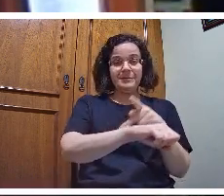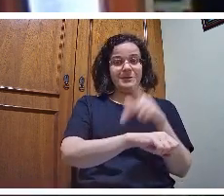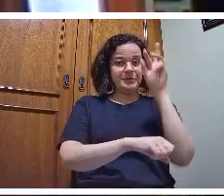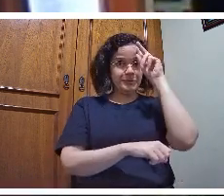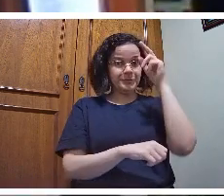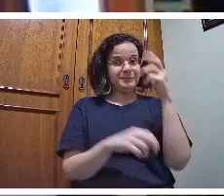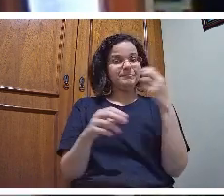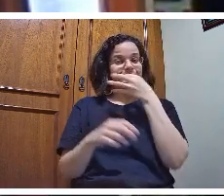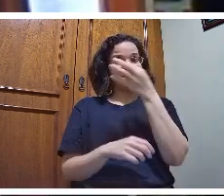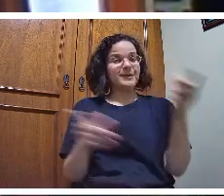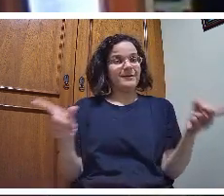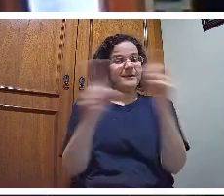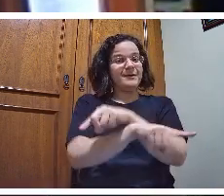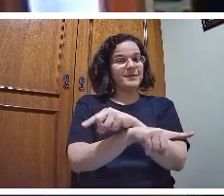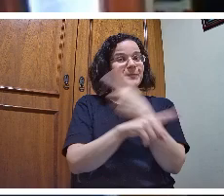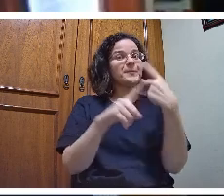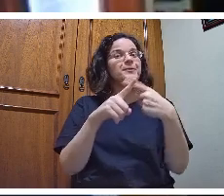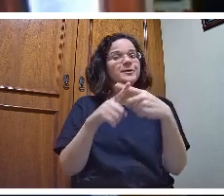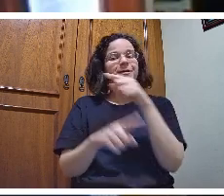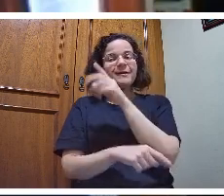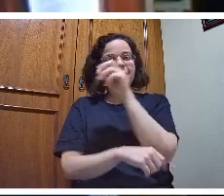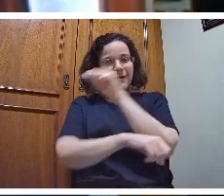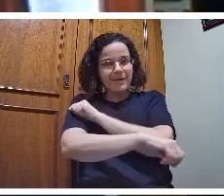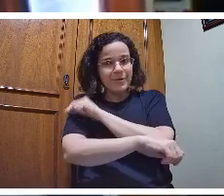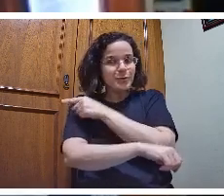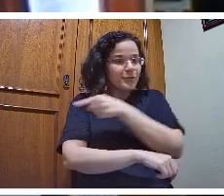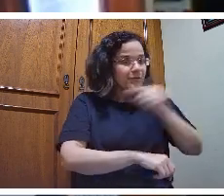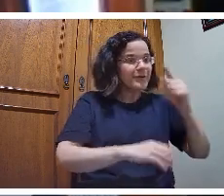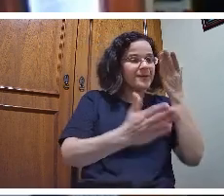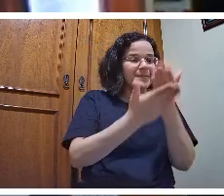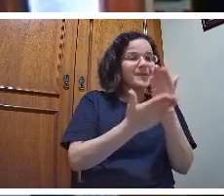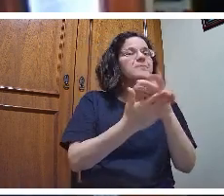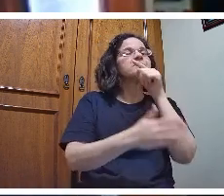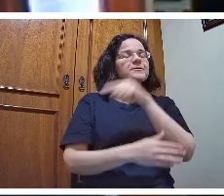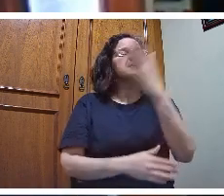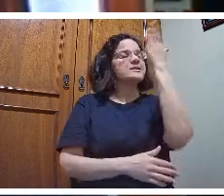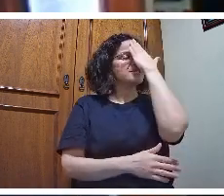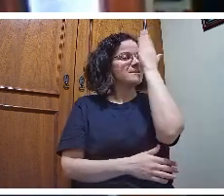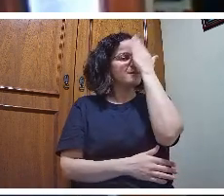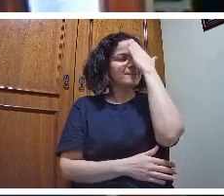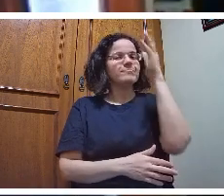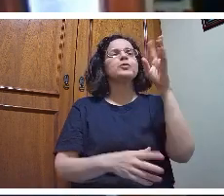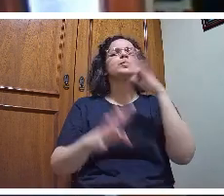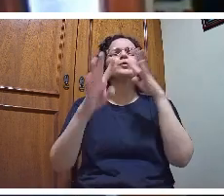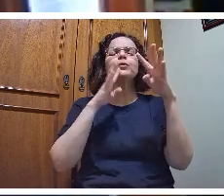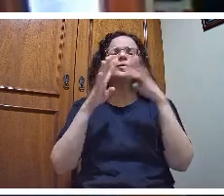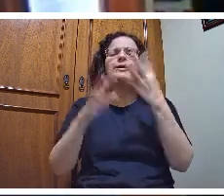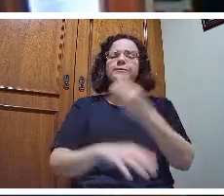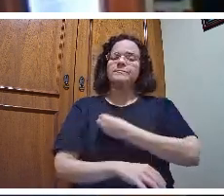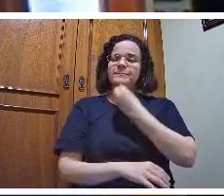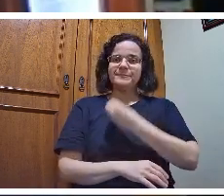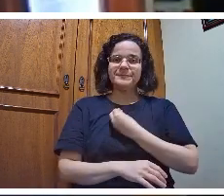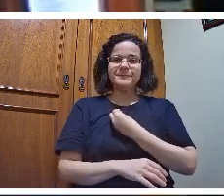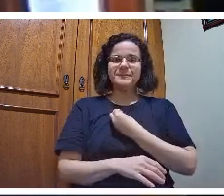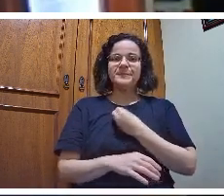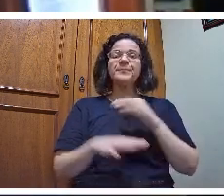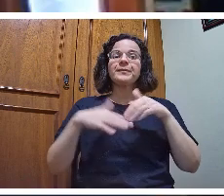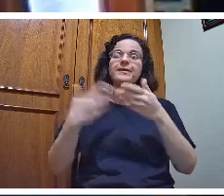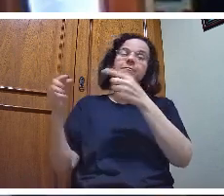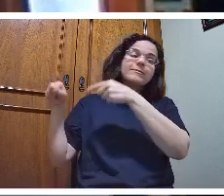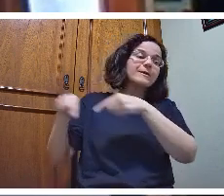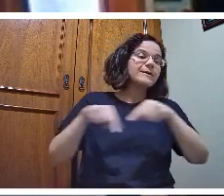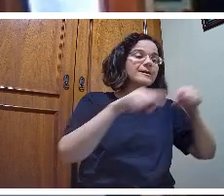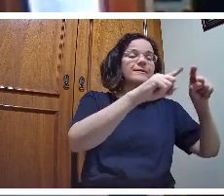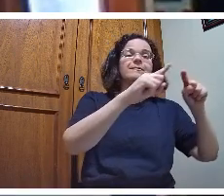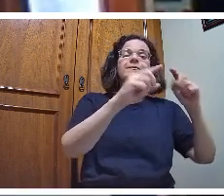ele tem um conhecimento ele tem uma visão ele tem uma vivência ele vai com isto para a escola pode ser que a escola lhe